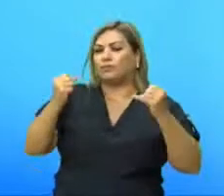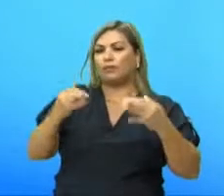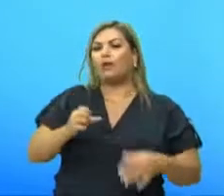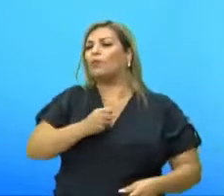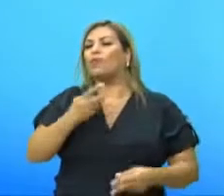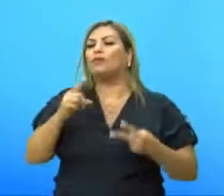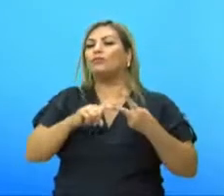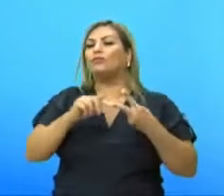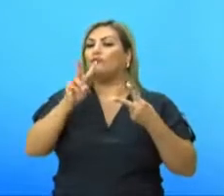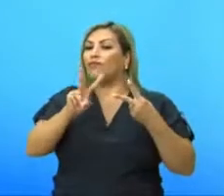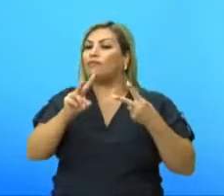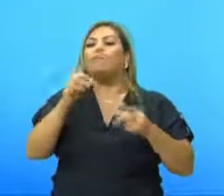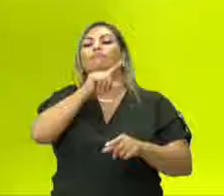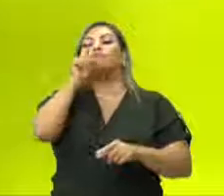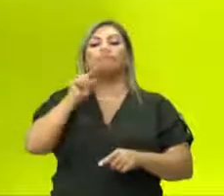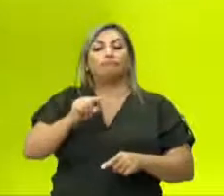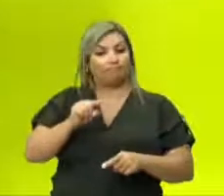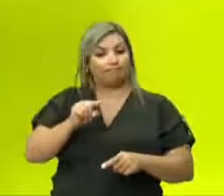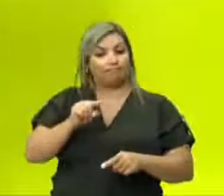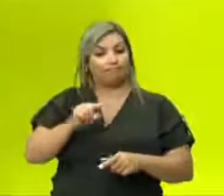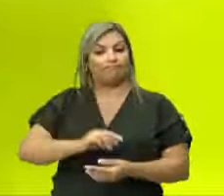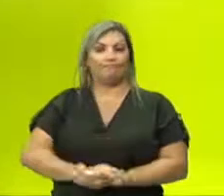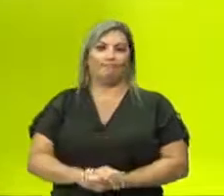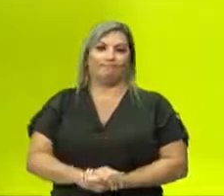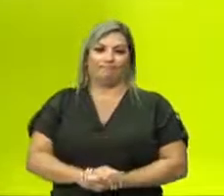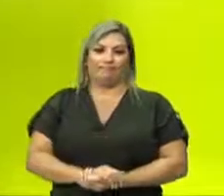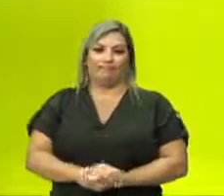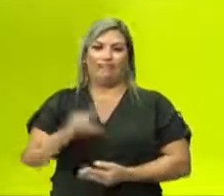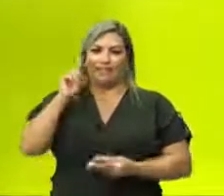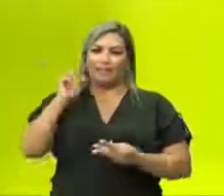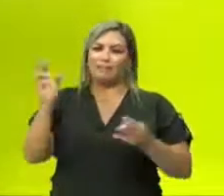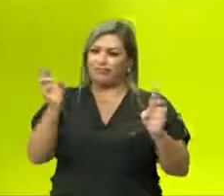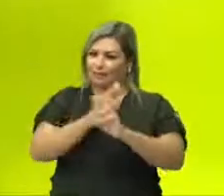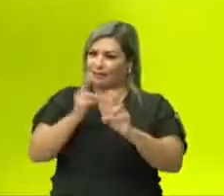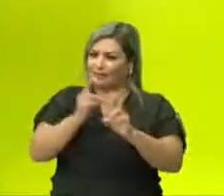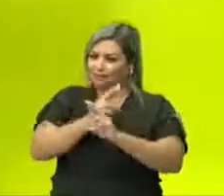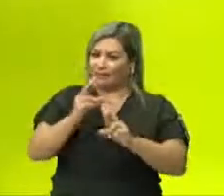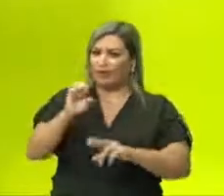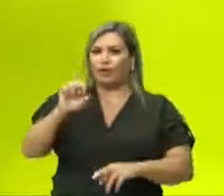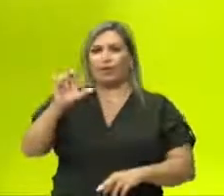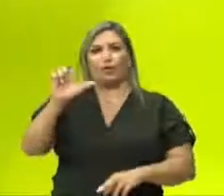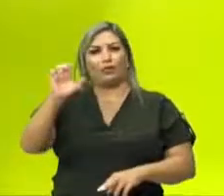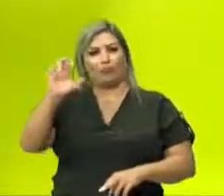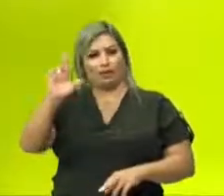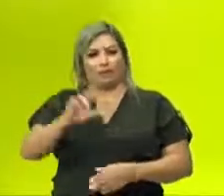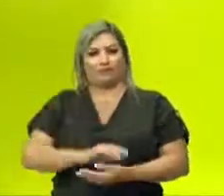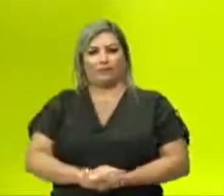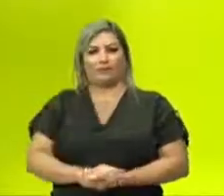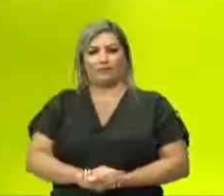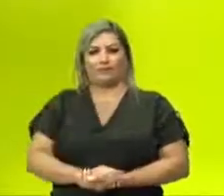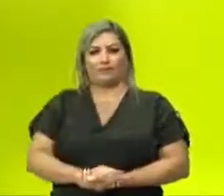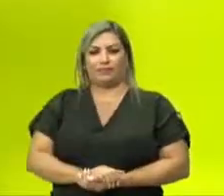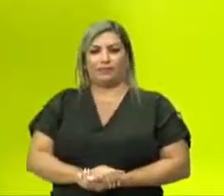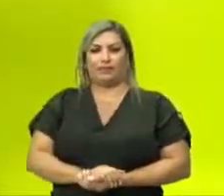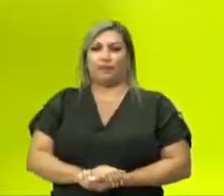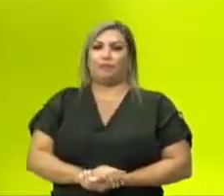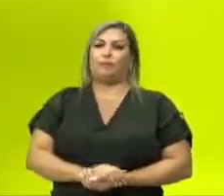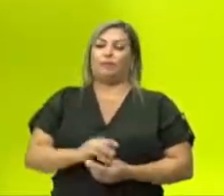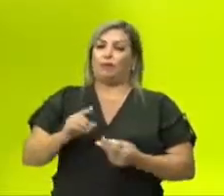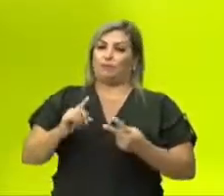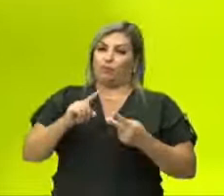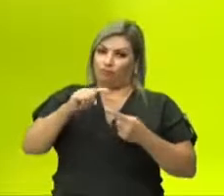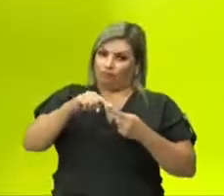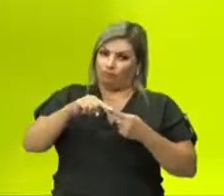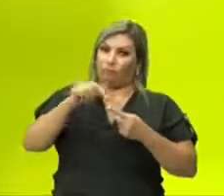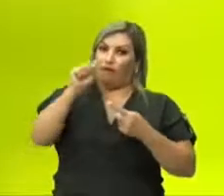possui quantos vértices? Quantos vértices? Lembra lá da relação de Euler? Eu pego vértice, eu